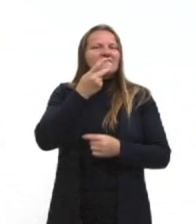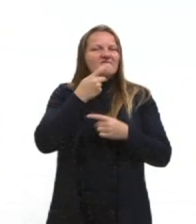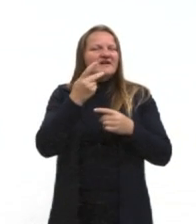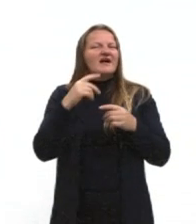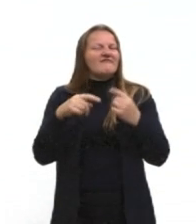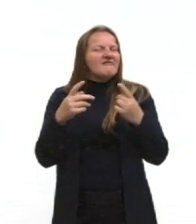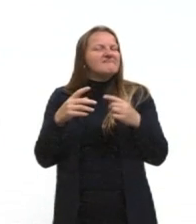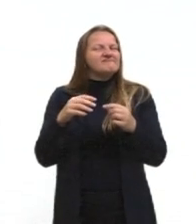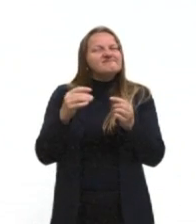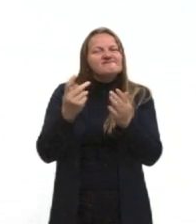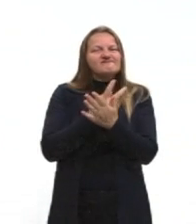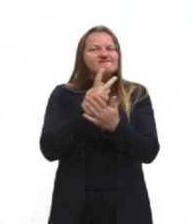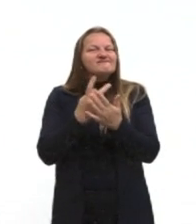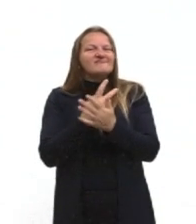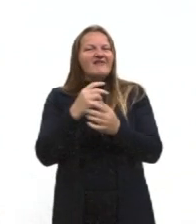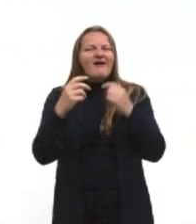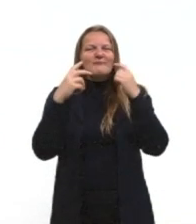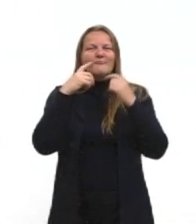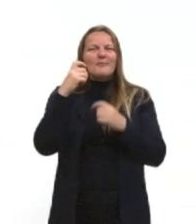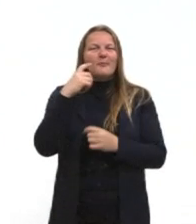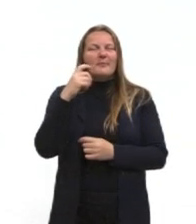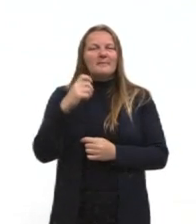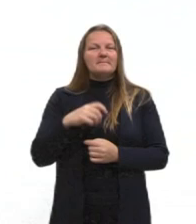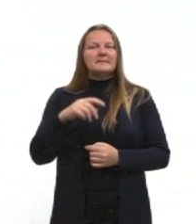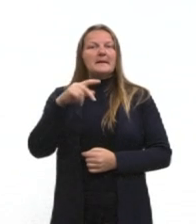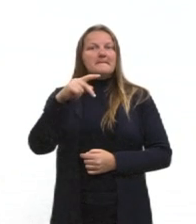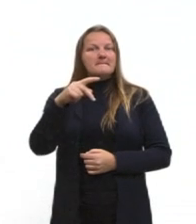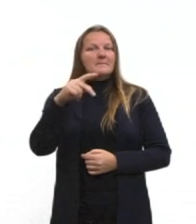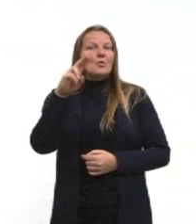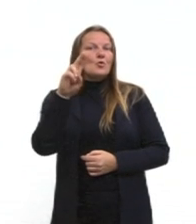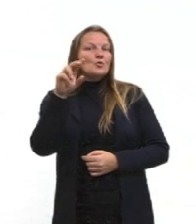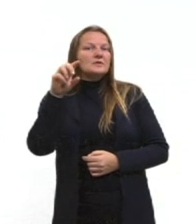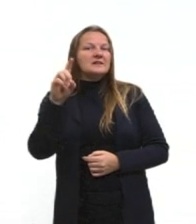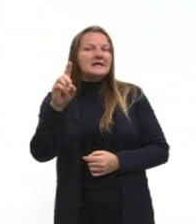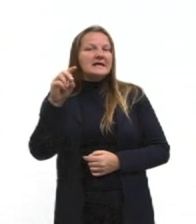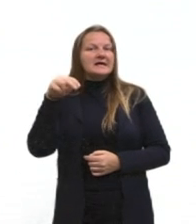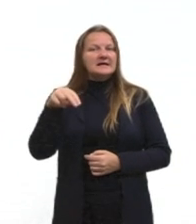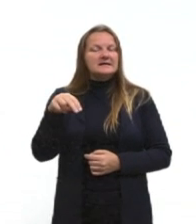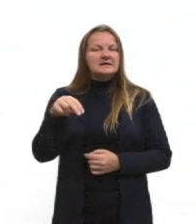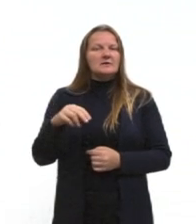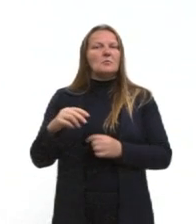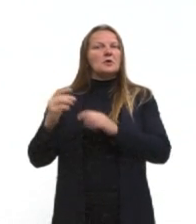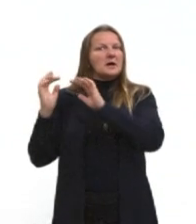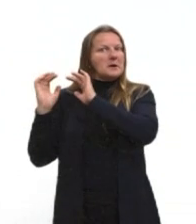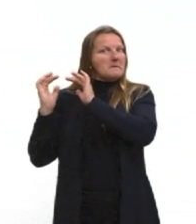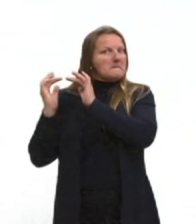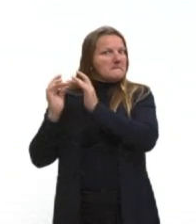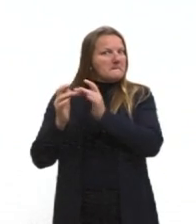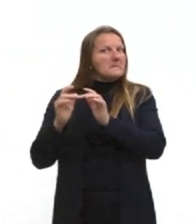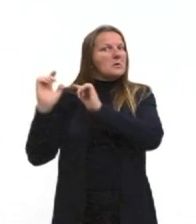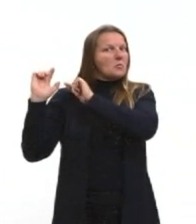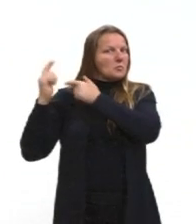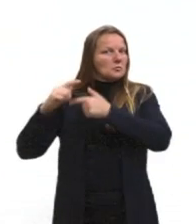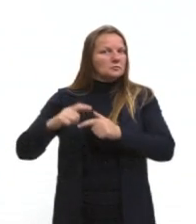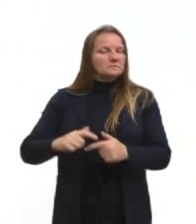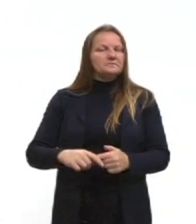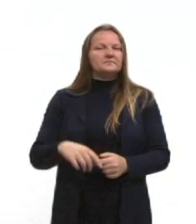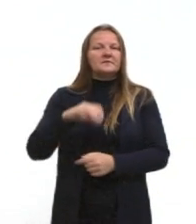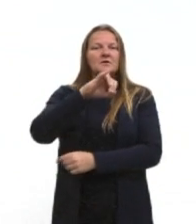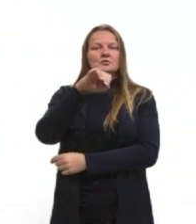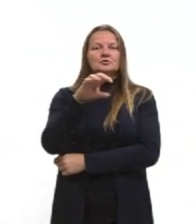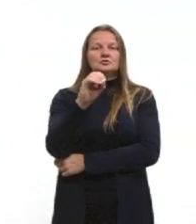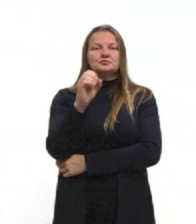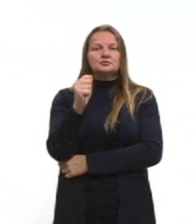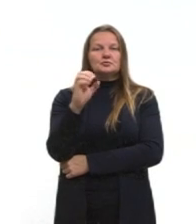nada a ver, mas ele era do partido da UDN, do partido que era conservador. Já o João Goulart era